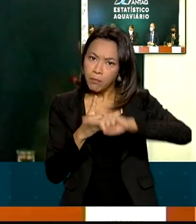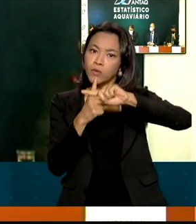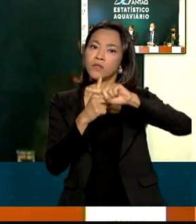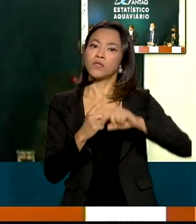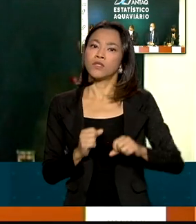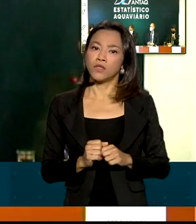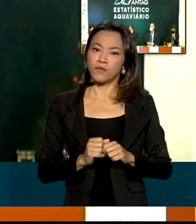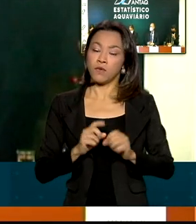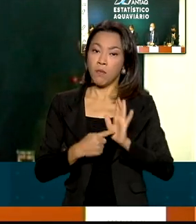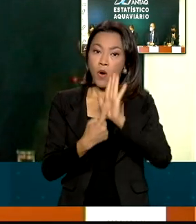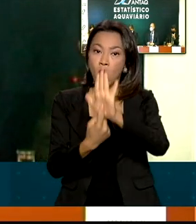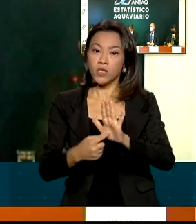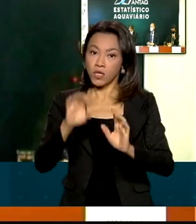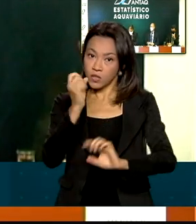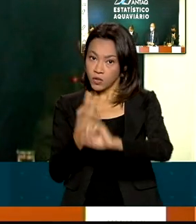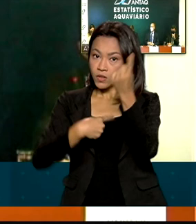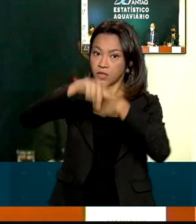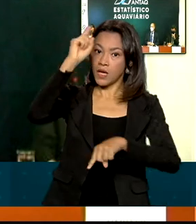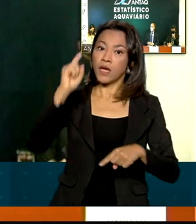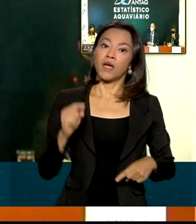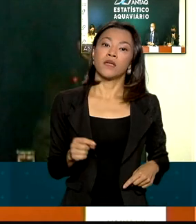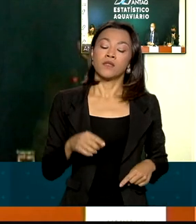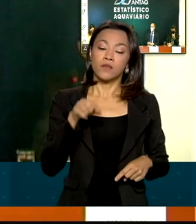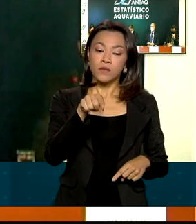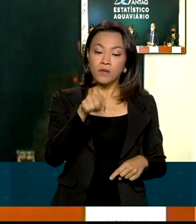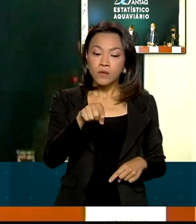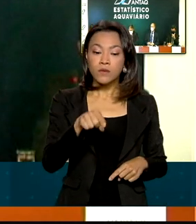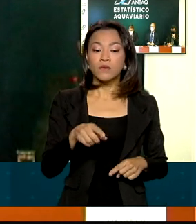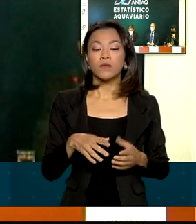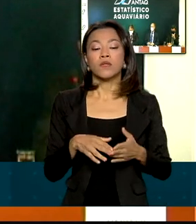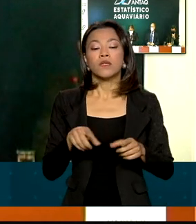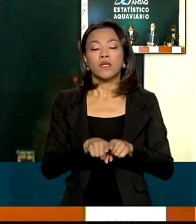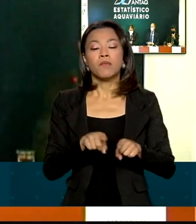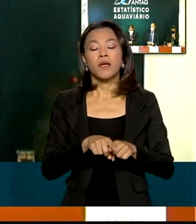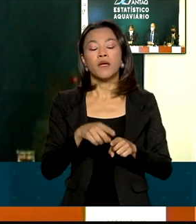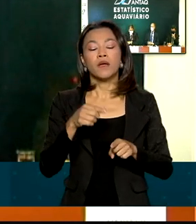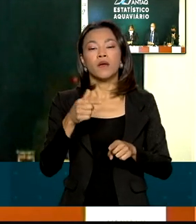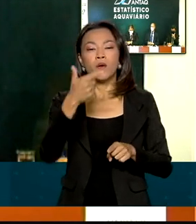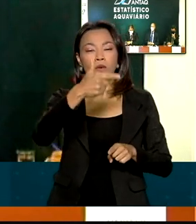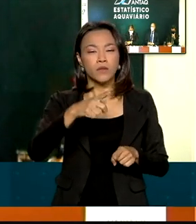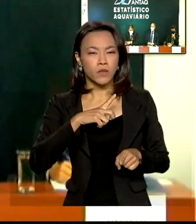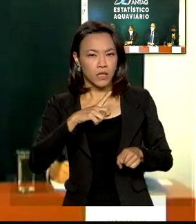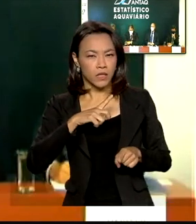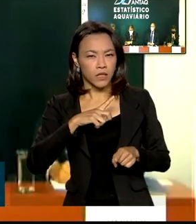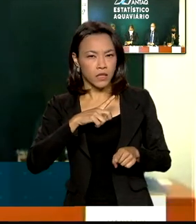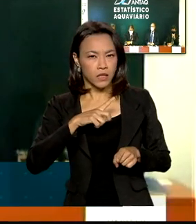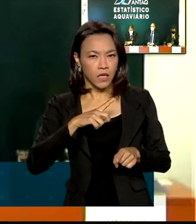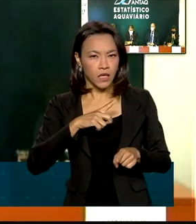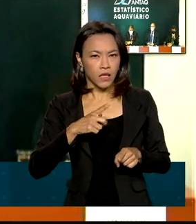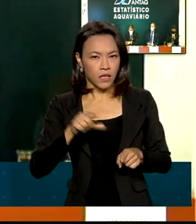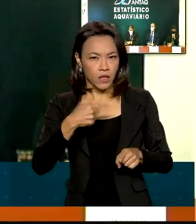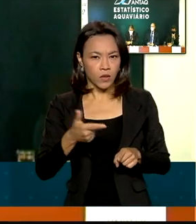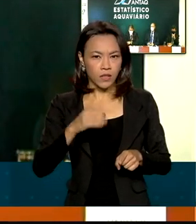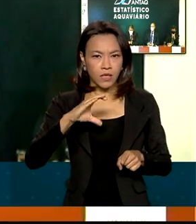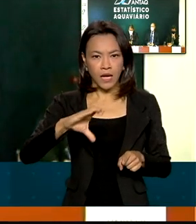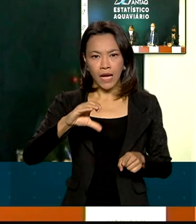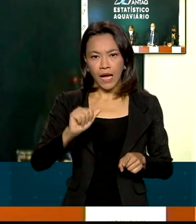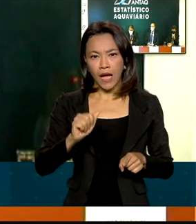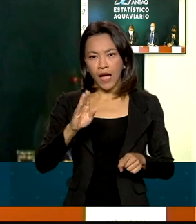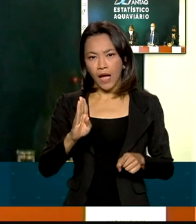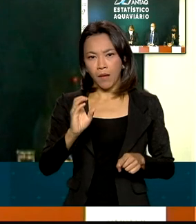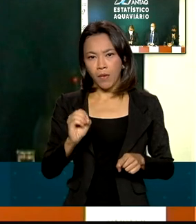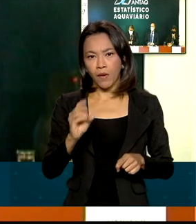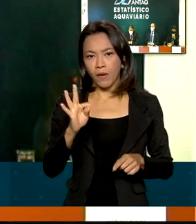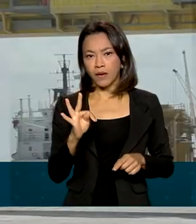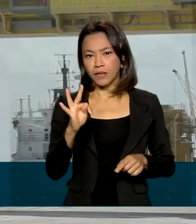o sucesso do programa de arrendamentos, do BR do Mar agora, que mostra também todo o potencial da nossa cabotagem, que pode ainda ser